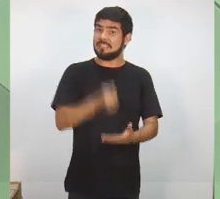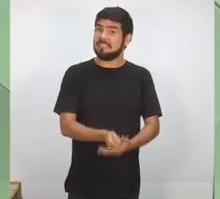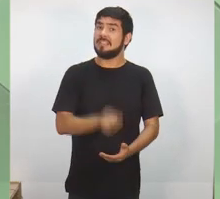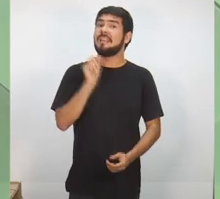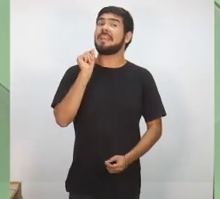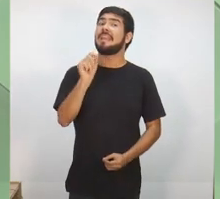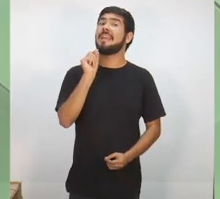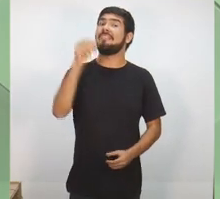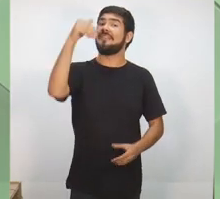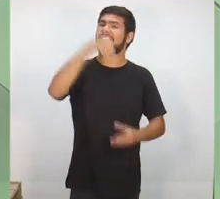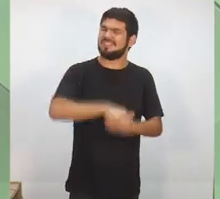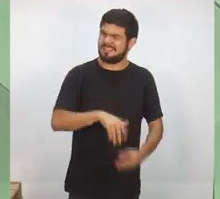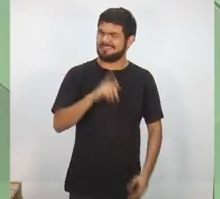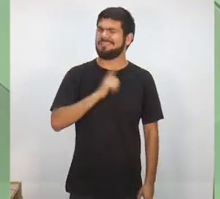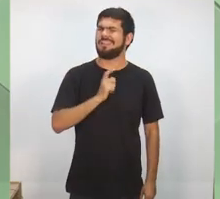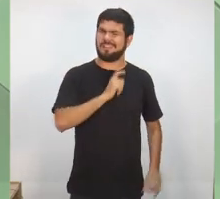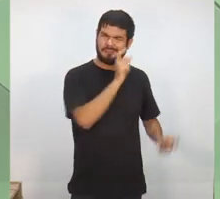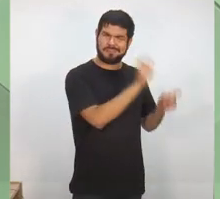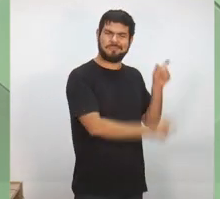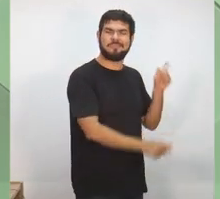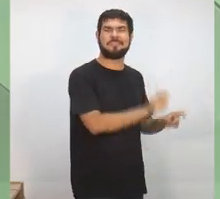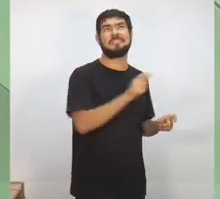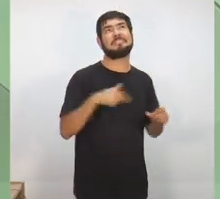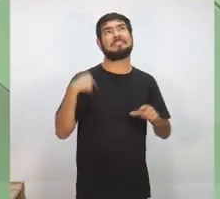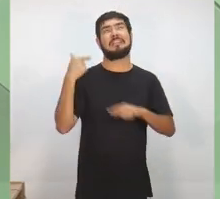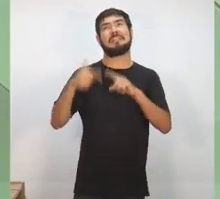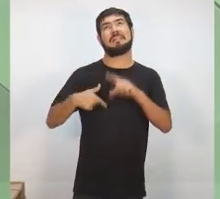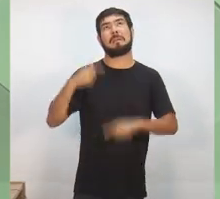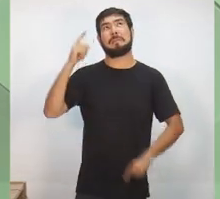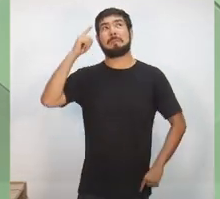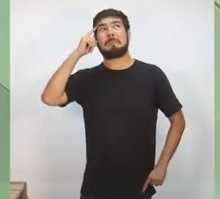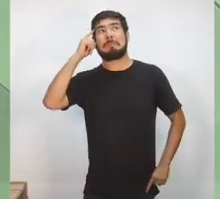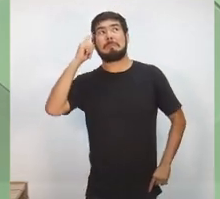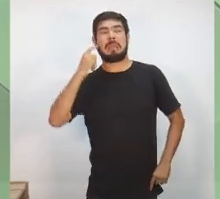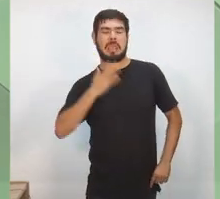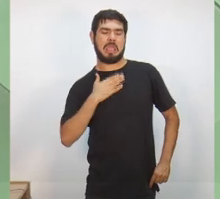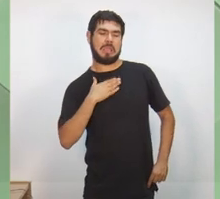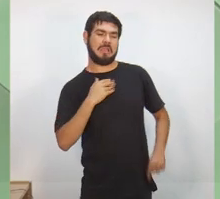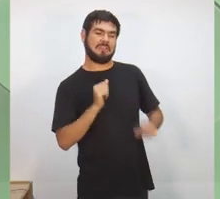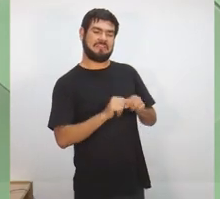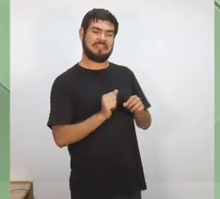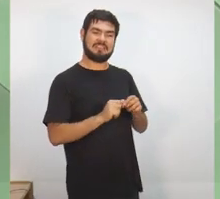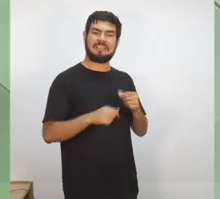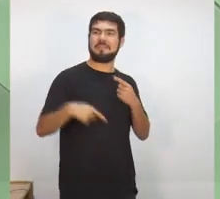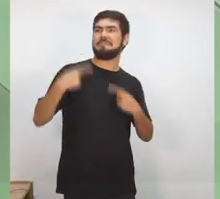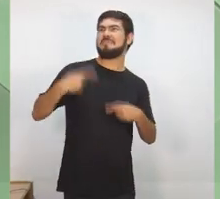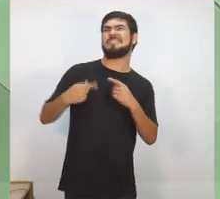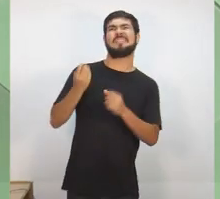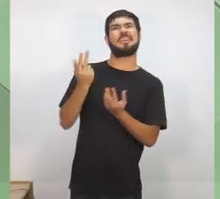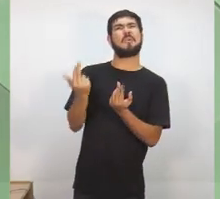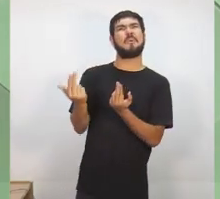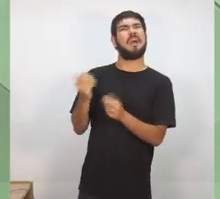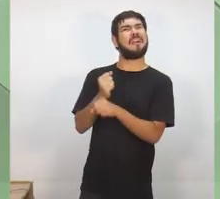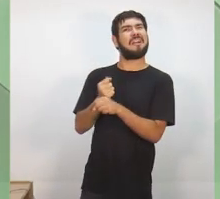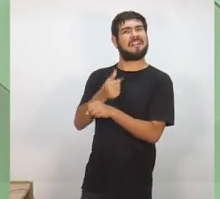Tem político tradicional iludido, pensando que vai fazer política como fazia há 20 anos, em que existiam